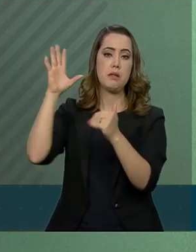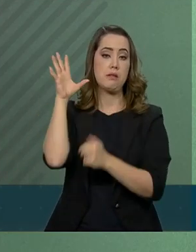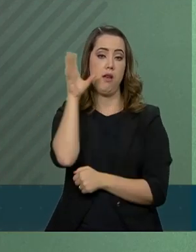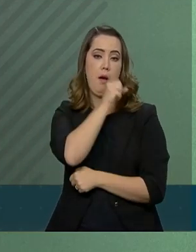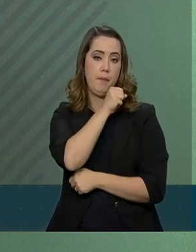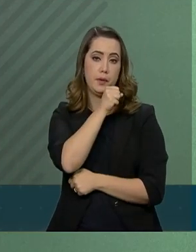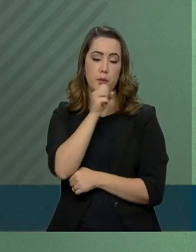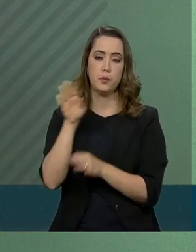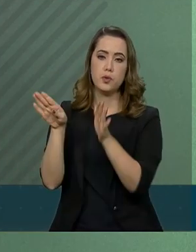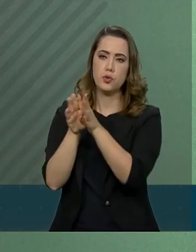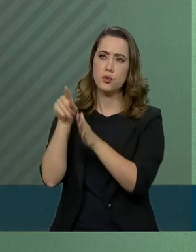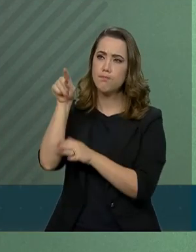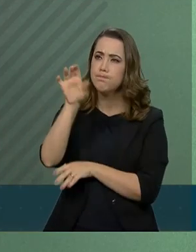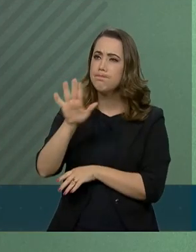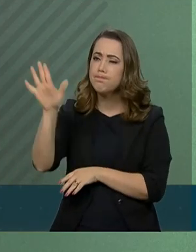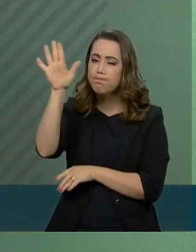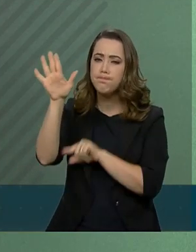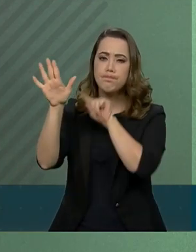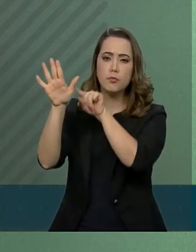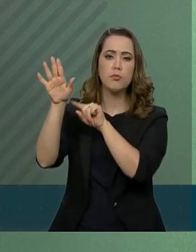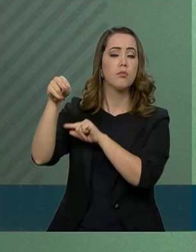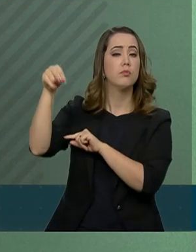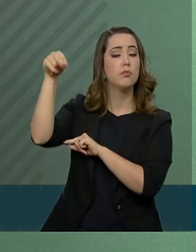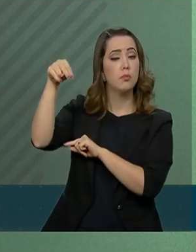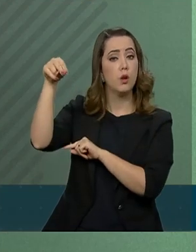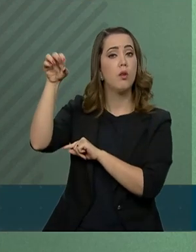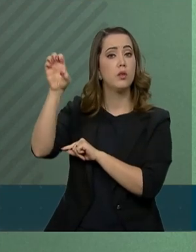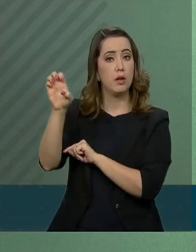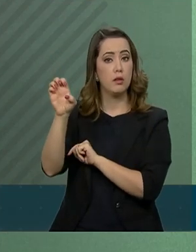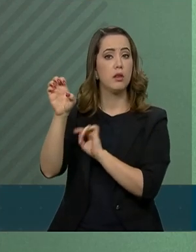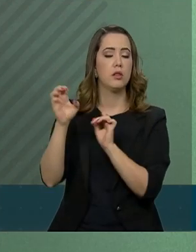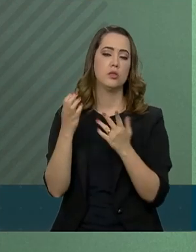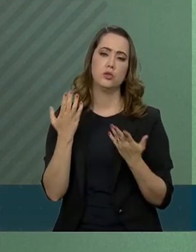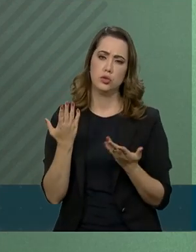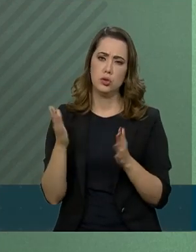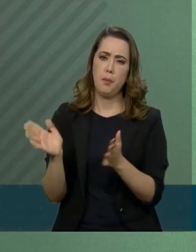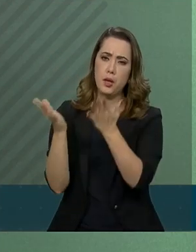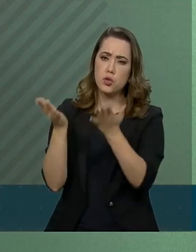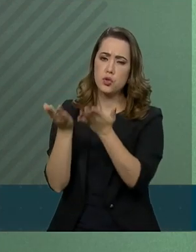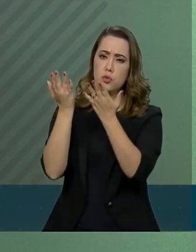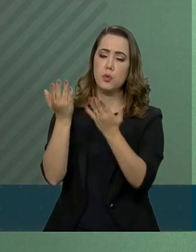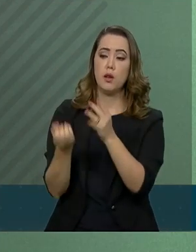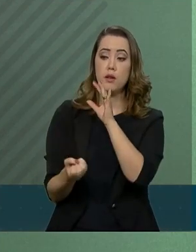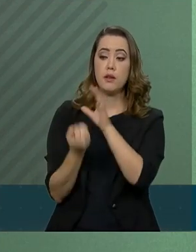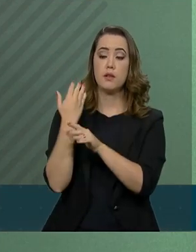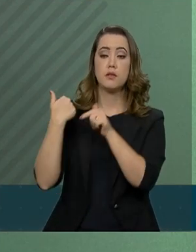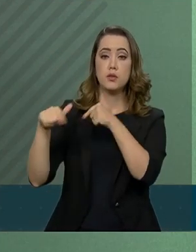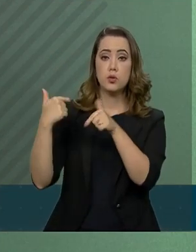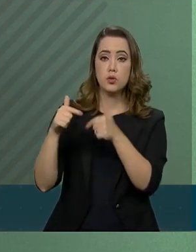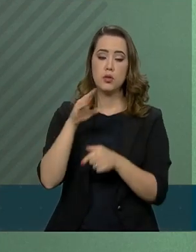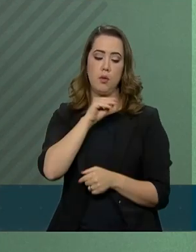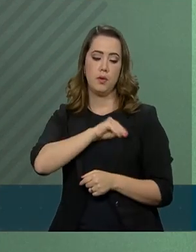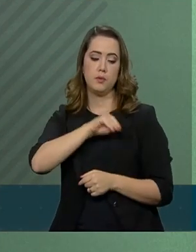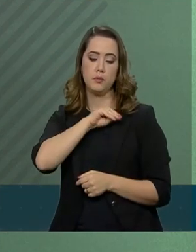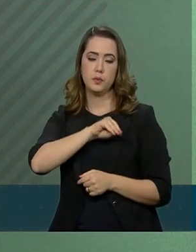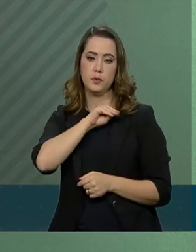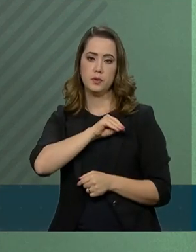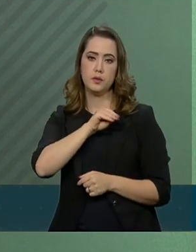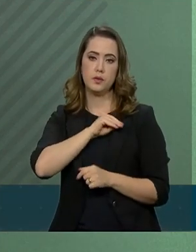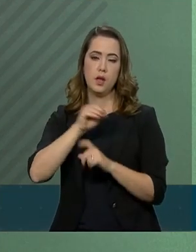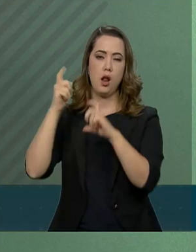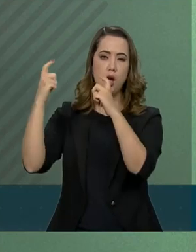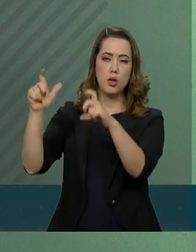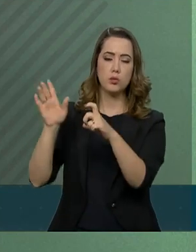rápida para todas as áreas, além de estimular a geração de emprego e renda na região,